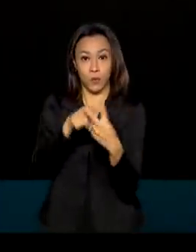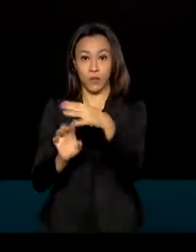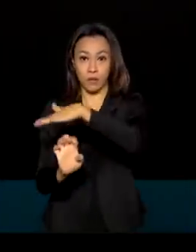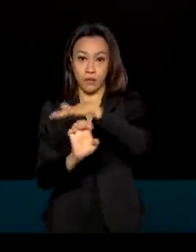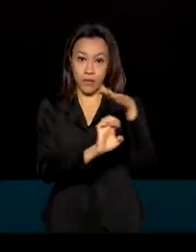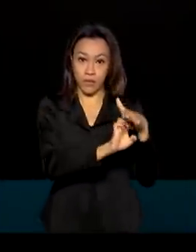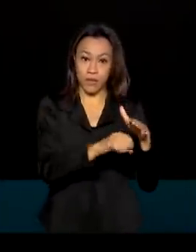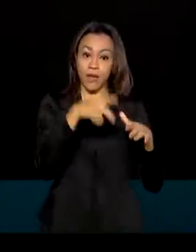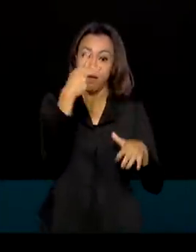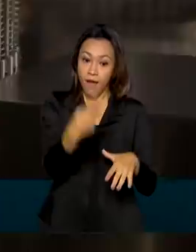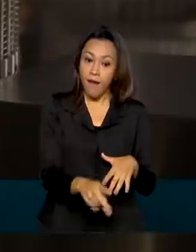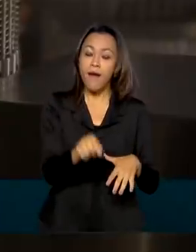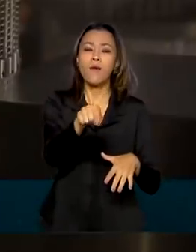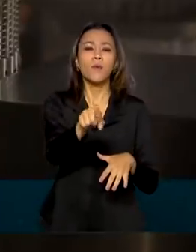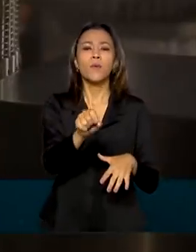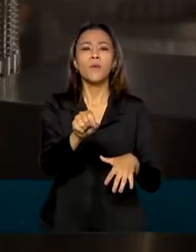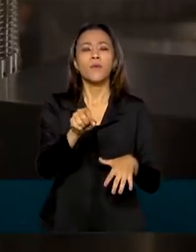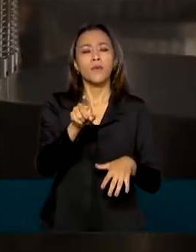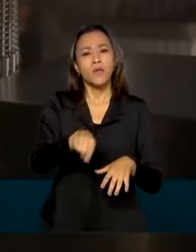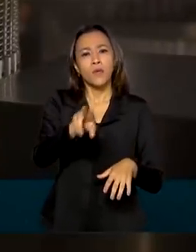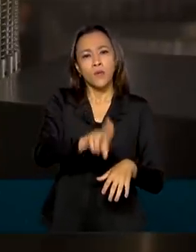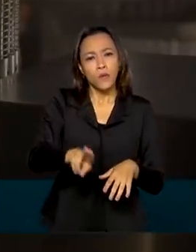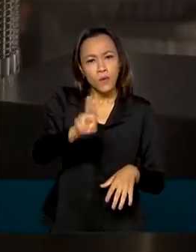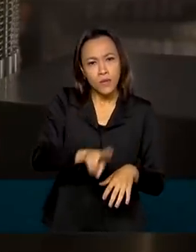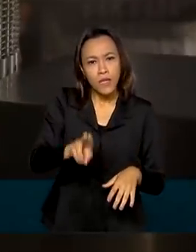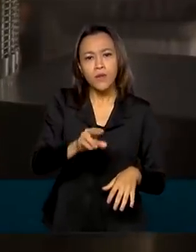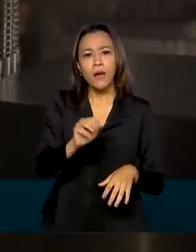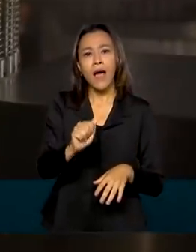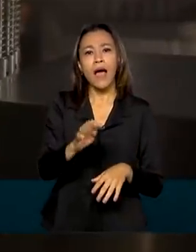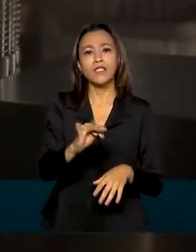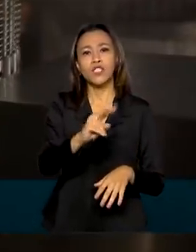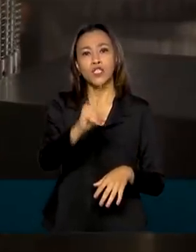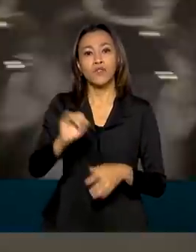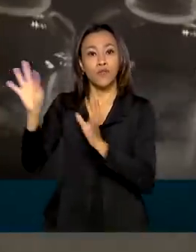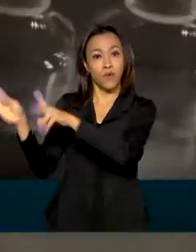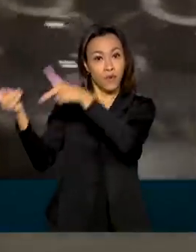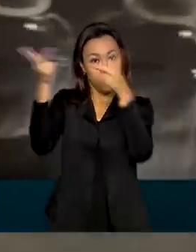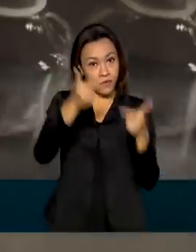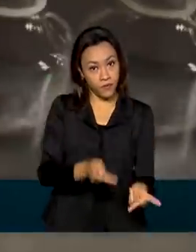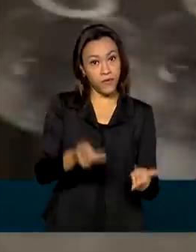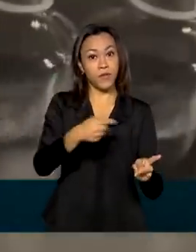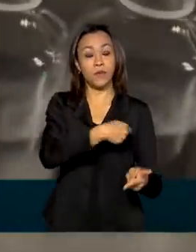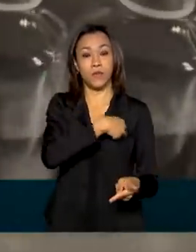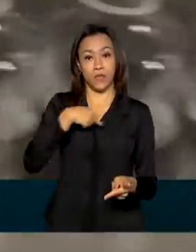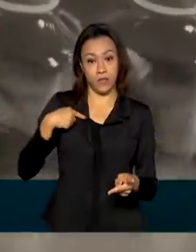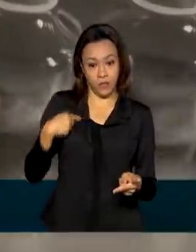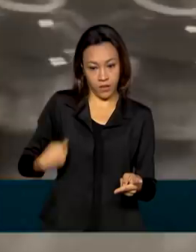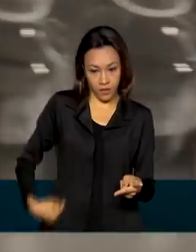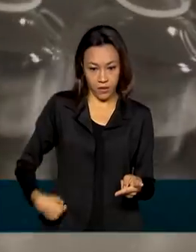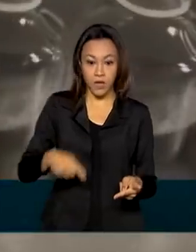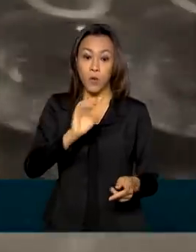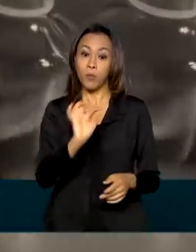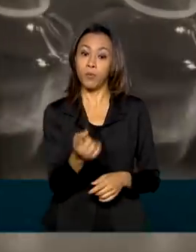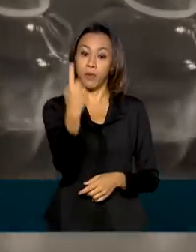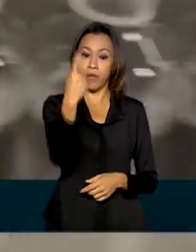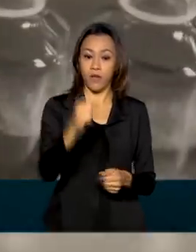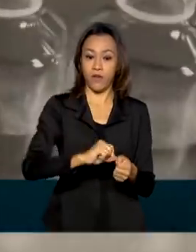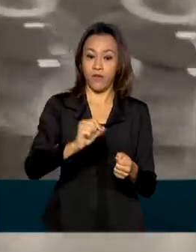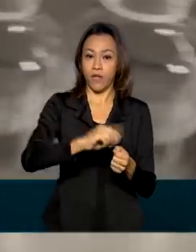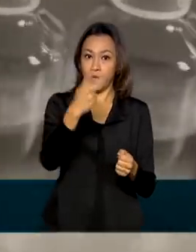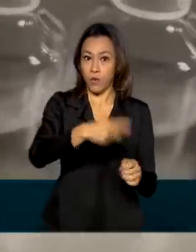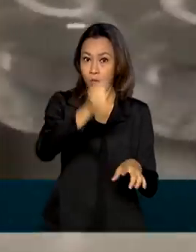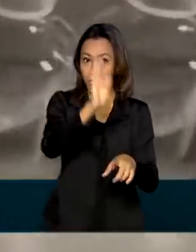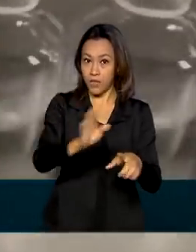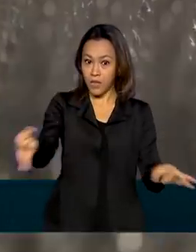produção nacional é realizada com o ingrediente farmacêutico ativo importado da China. O primeiro lote fabricado no Brasil já está